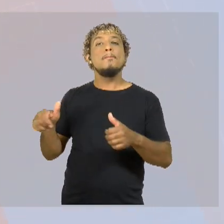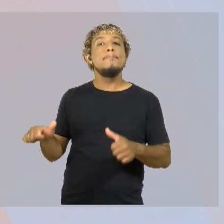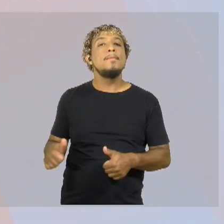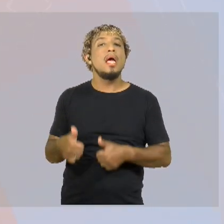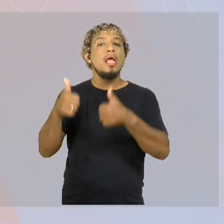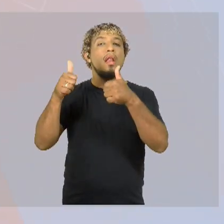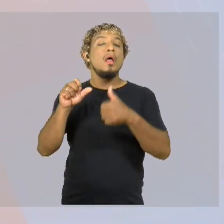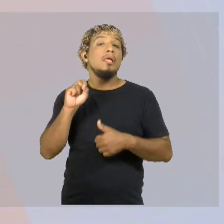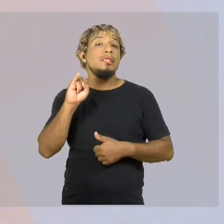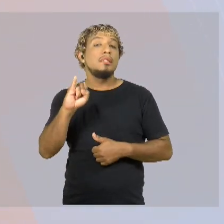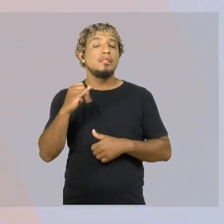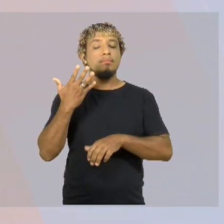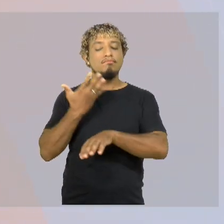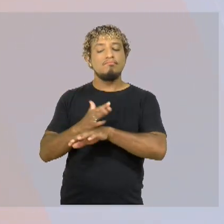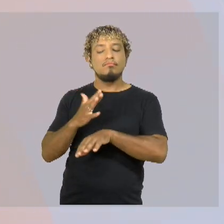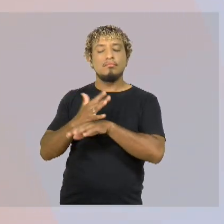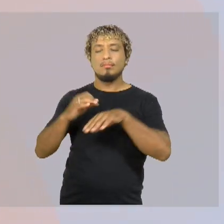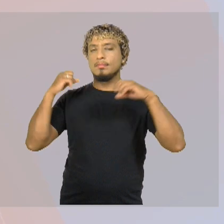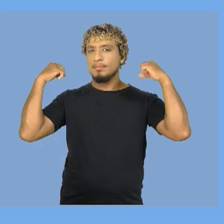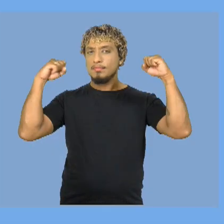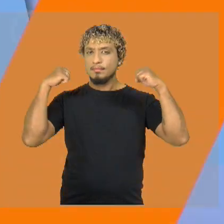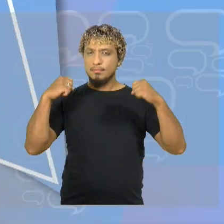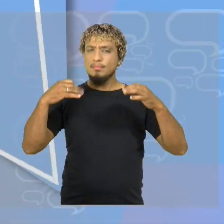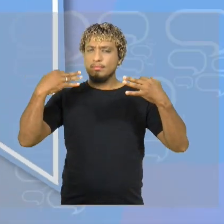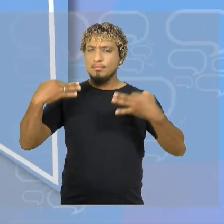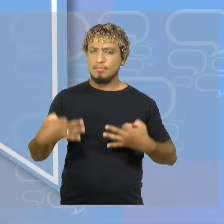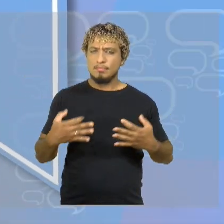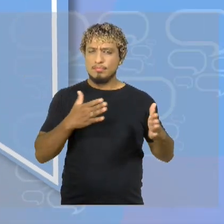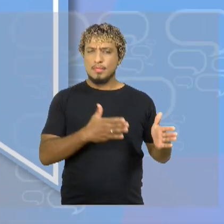alguma prática de atividade física regular.